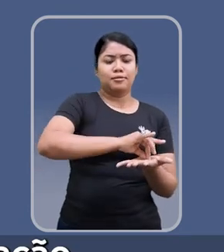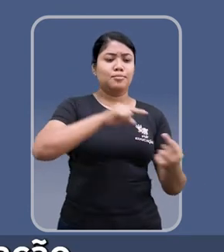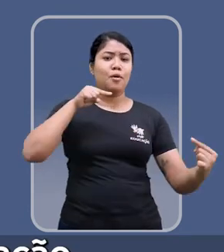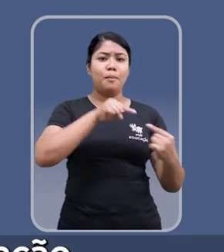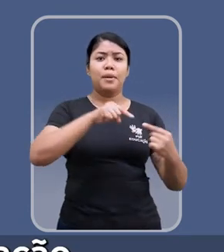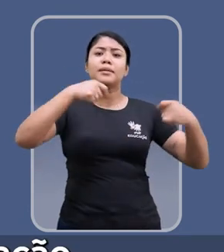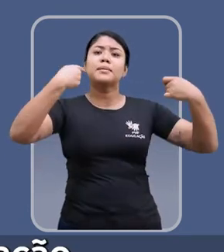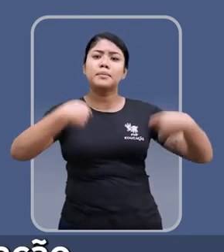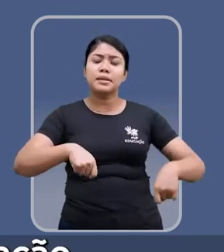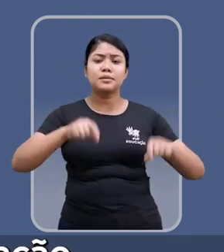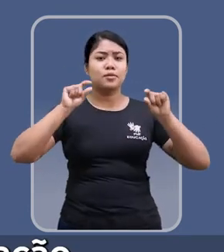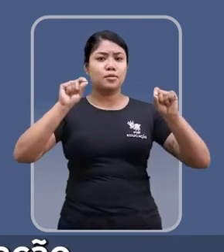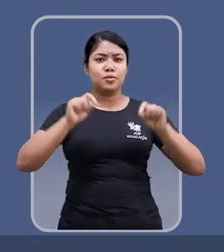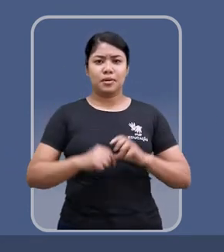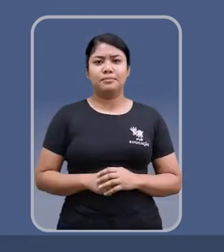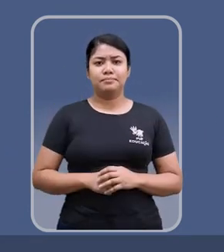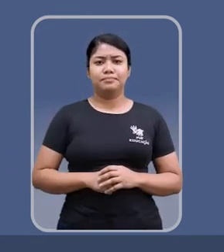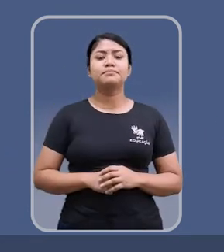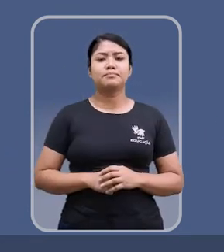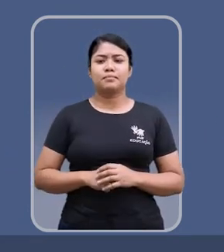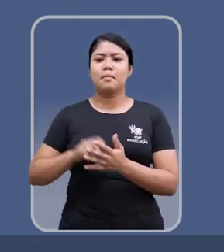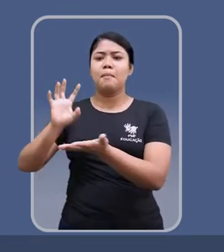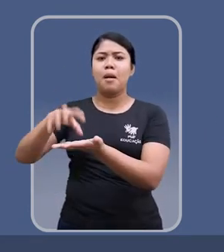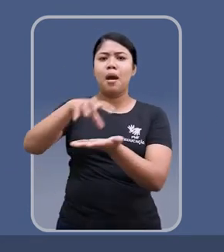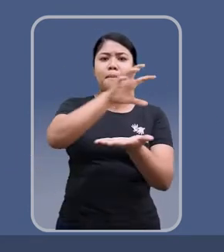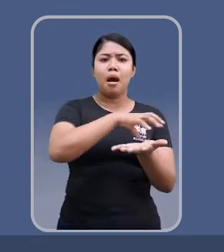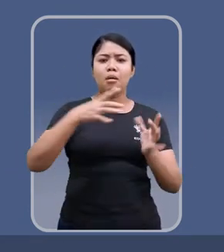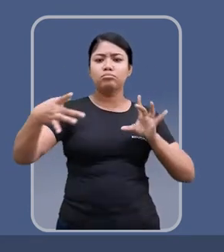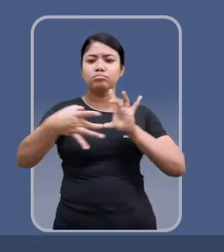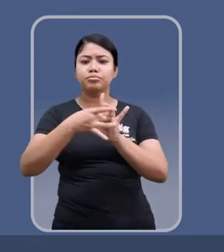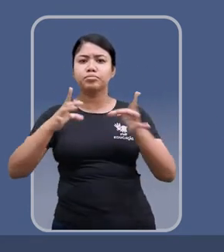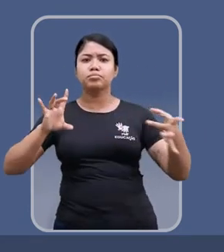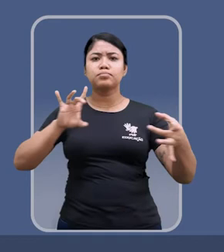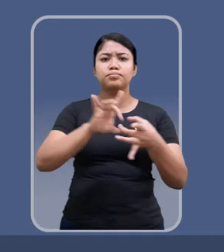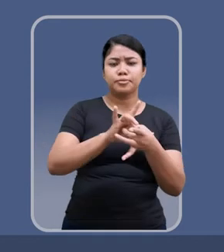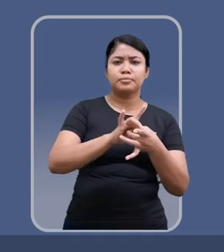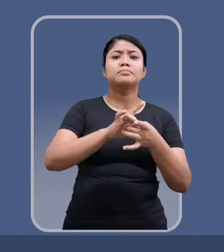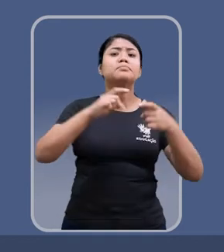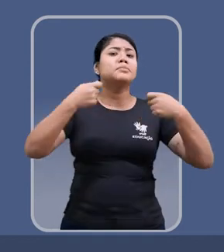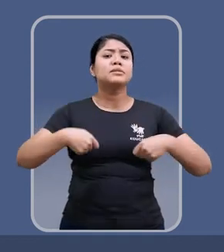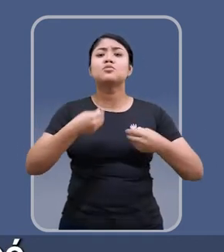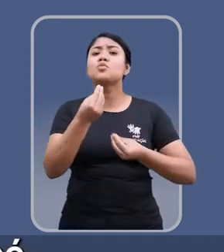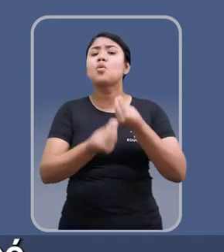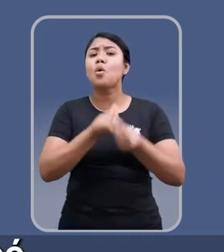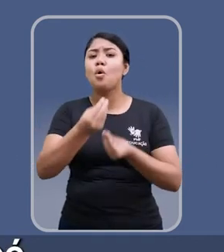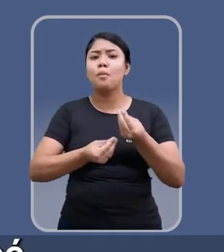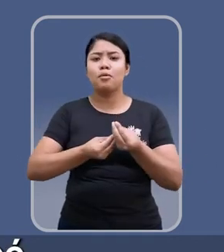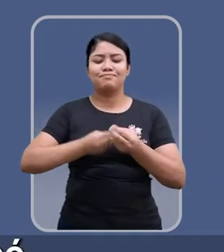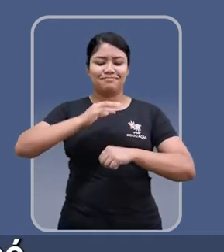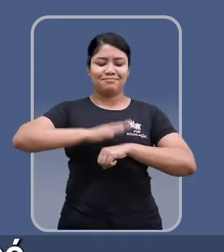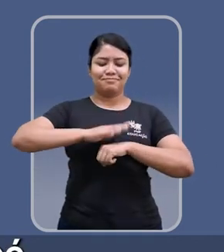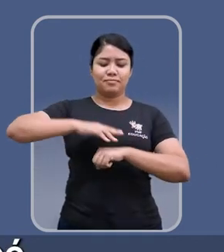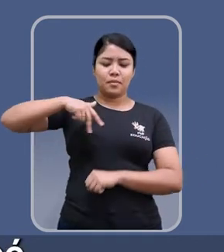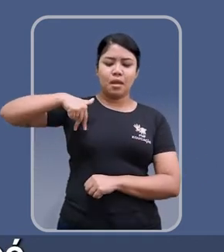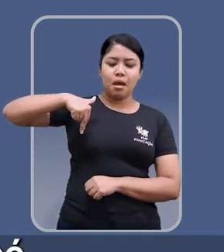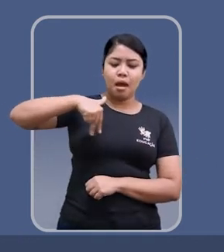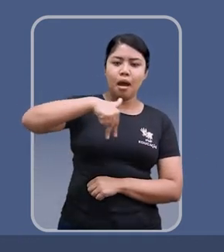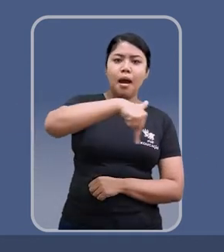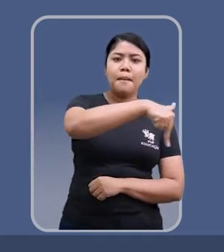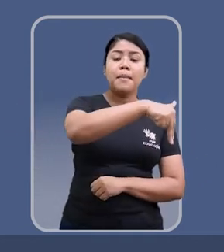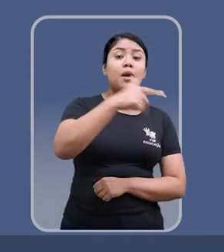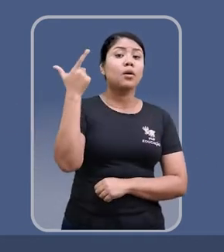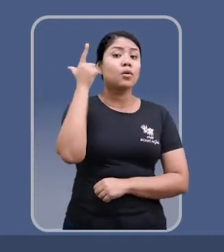A gente tem que buscar uma ampliação das conectividades, ou seja, criar alternativas para o deslocamento. Especialmente o deslocamento a pé,